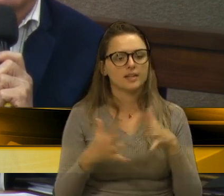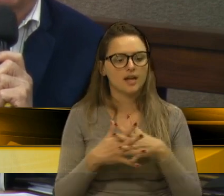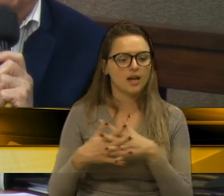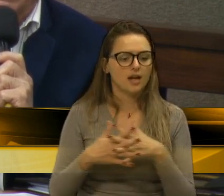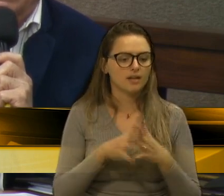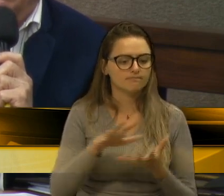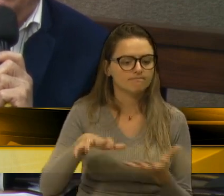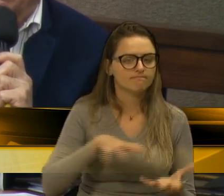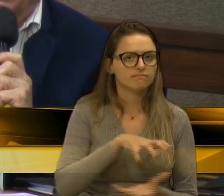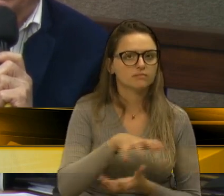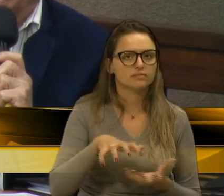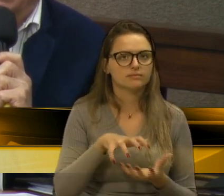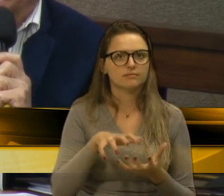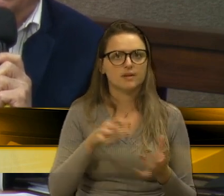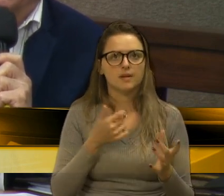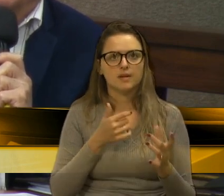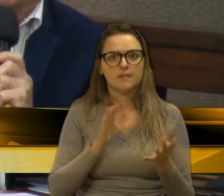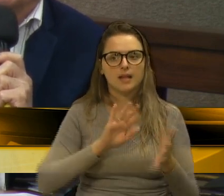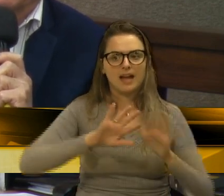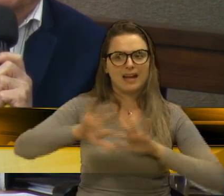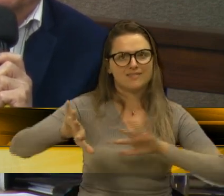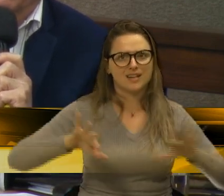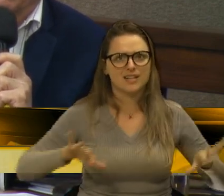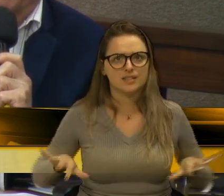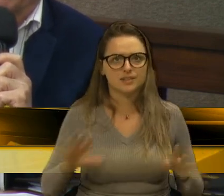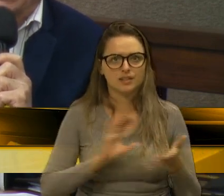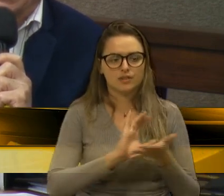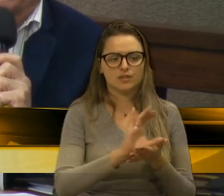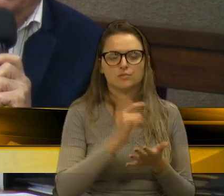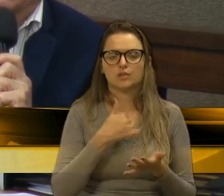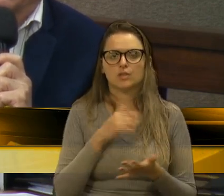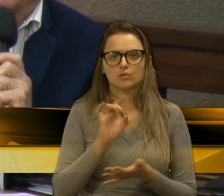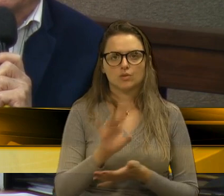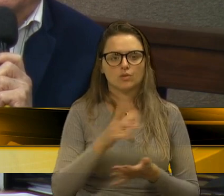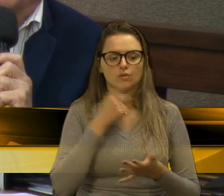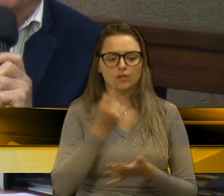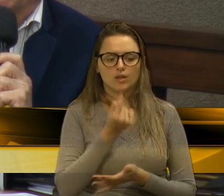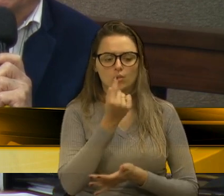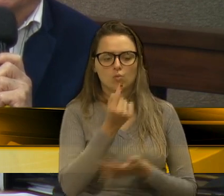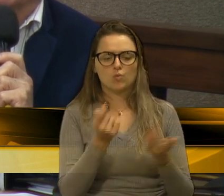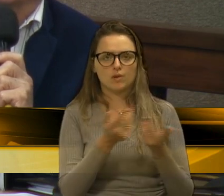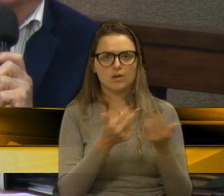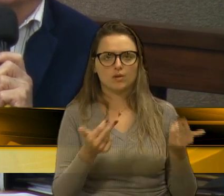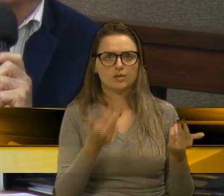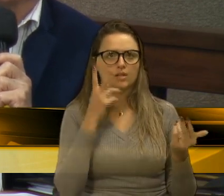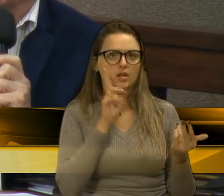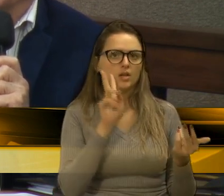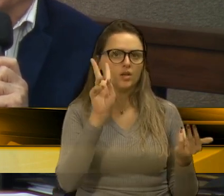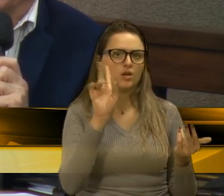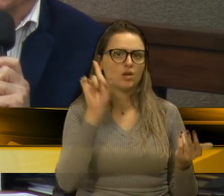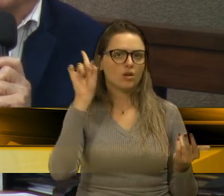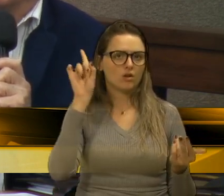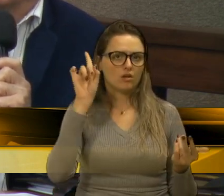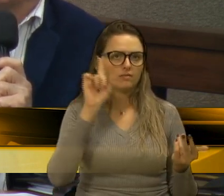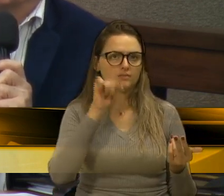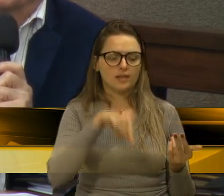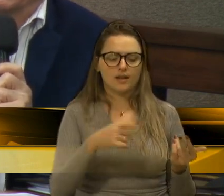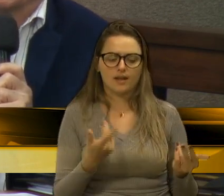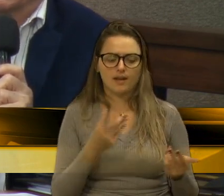cidade, afastar os investimentos. E eu cito só um caso que está aí, que é, olha, isso aí é de uma